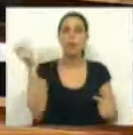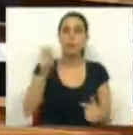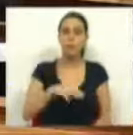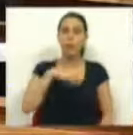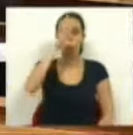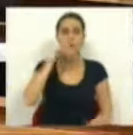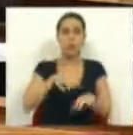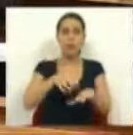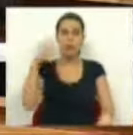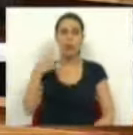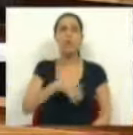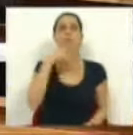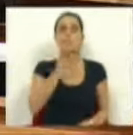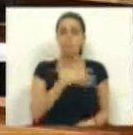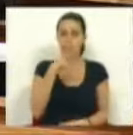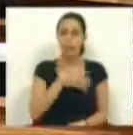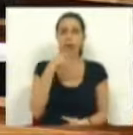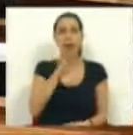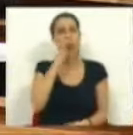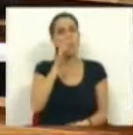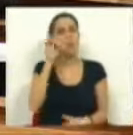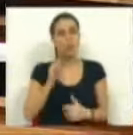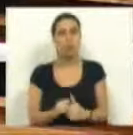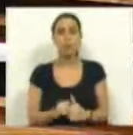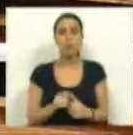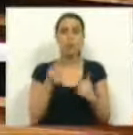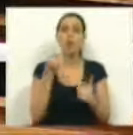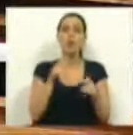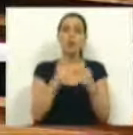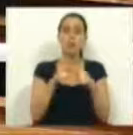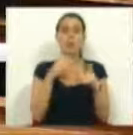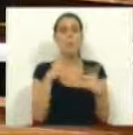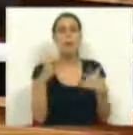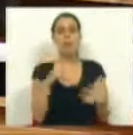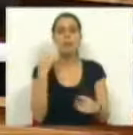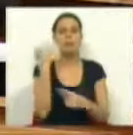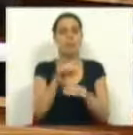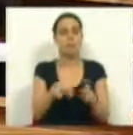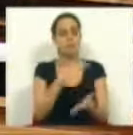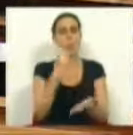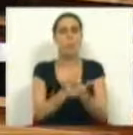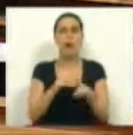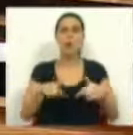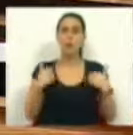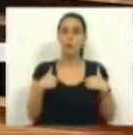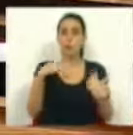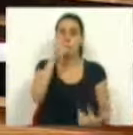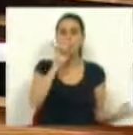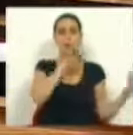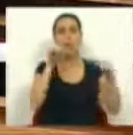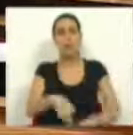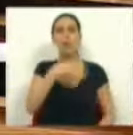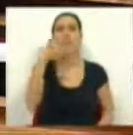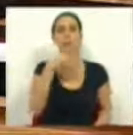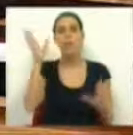não anunciou, que nós pedimos a vinda do Sr. Ministro aqui ao Parlamento para explicar. E que, curiosamente, foram os partidos da maioria que chumbaram